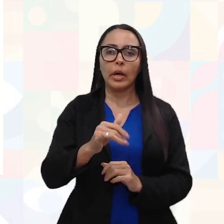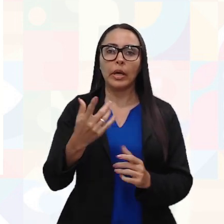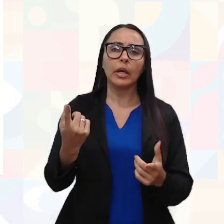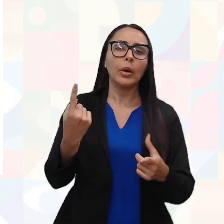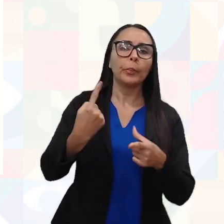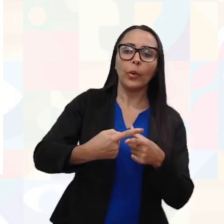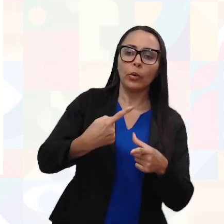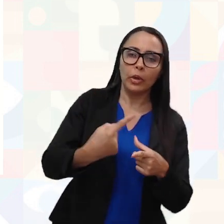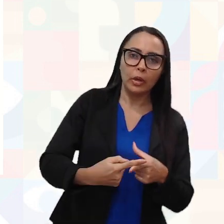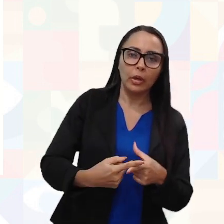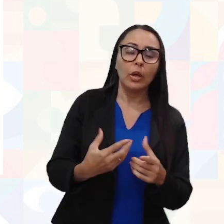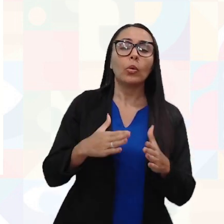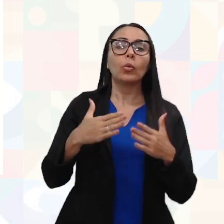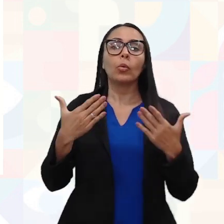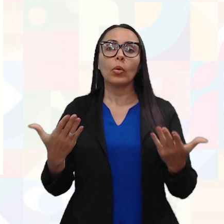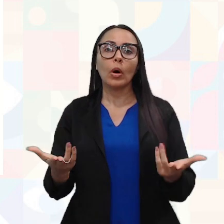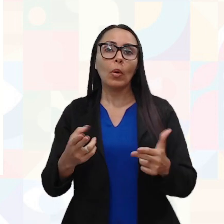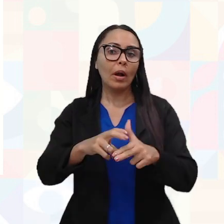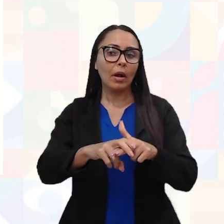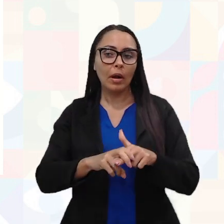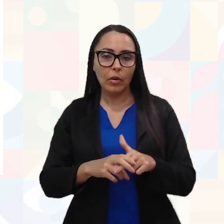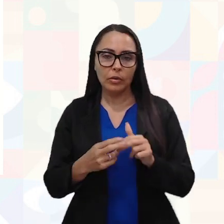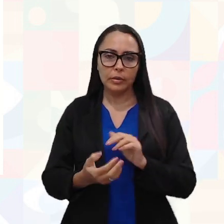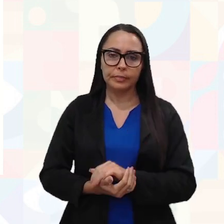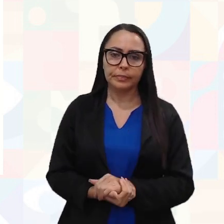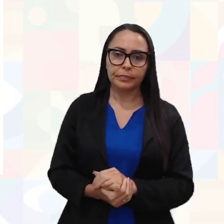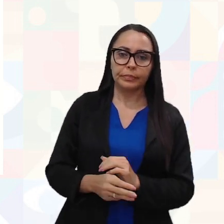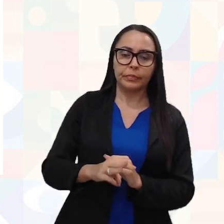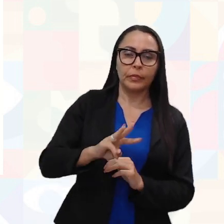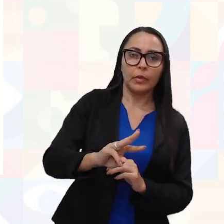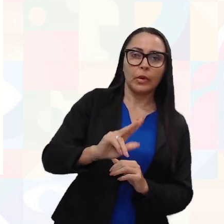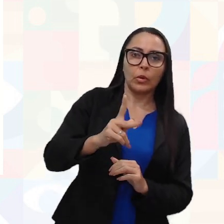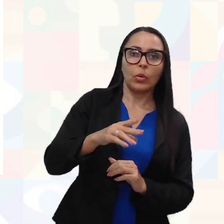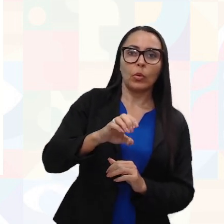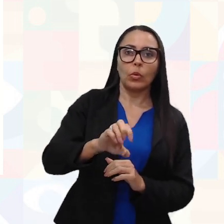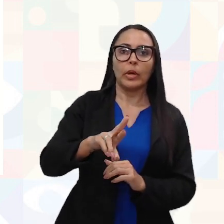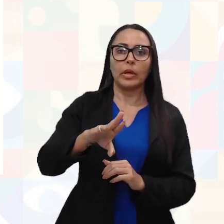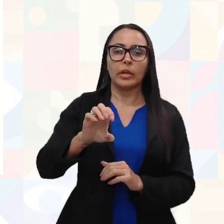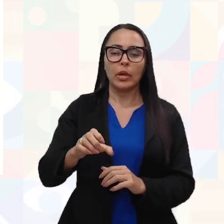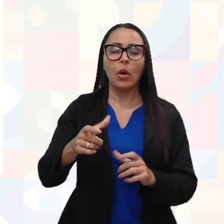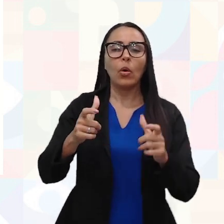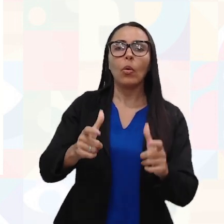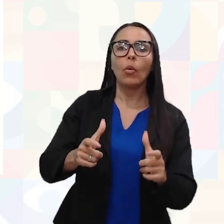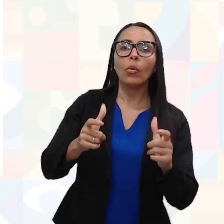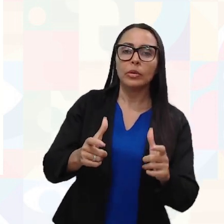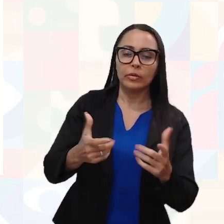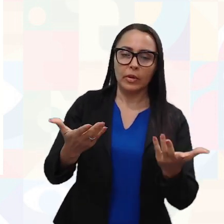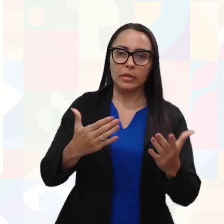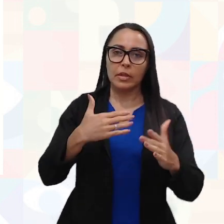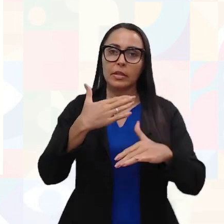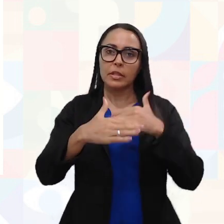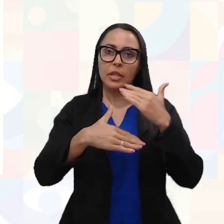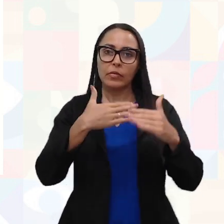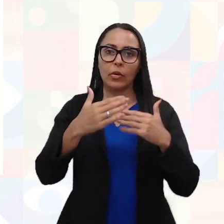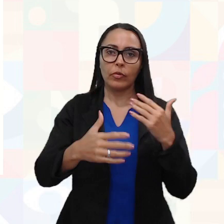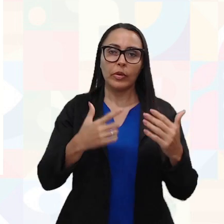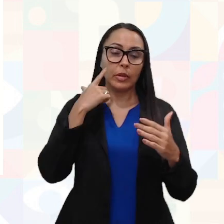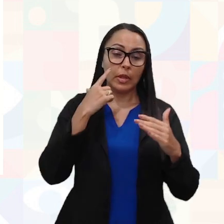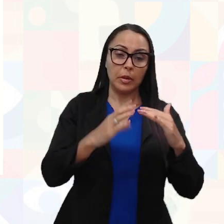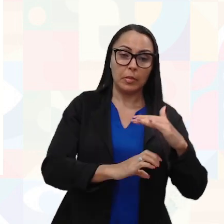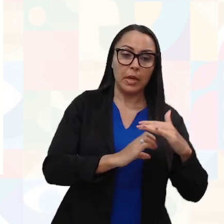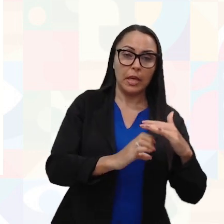realizado? Qual é o motivo? O E, onde? Onde essa ação vai ser desenvolvida? Vai ser desenvolvida dentro da empresa?